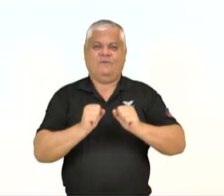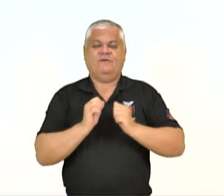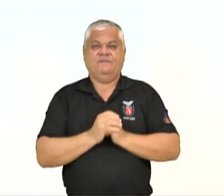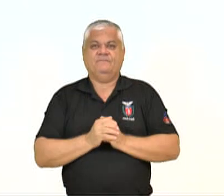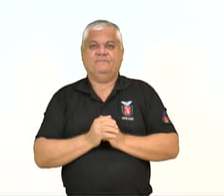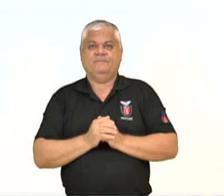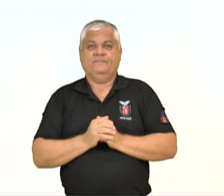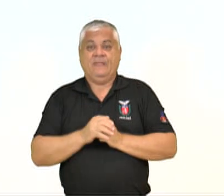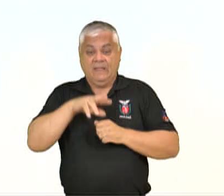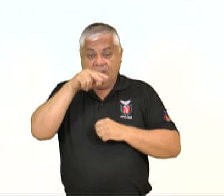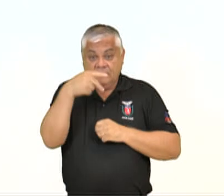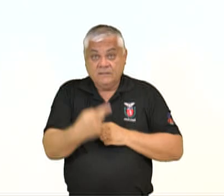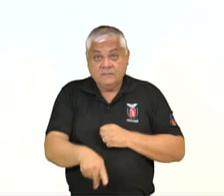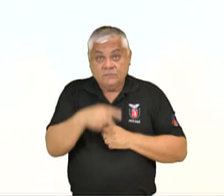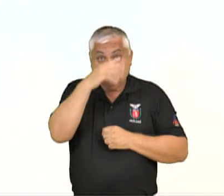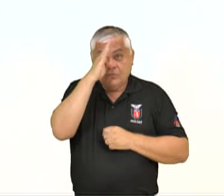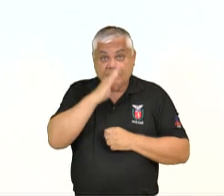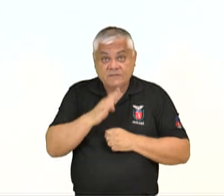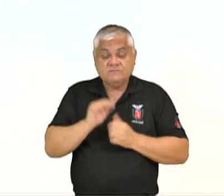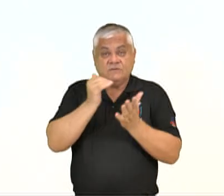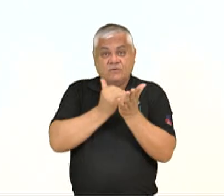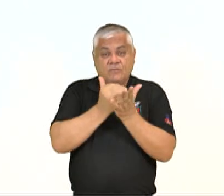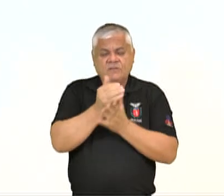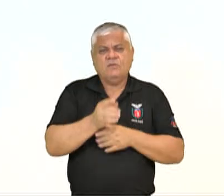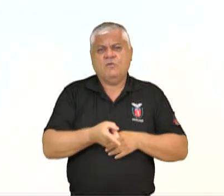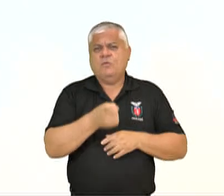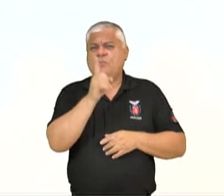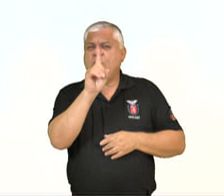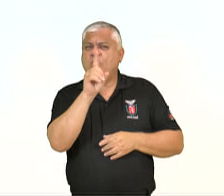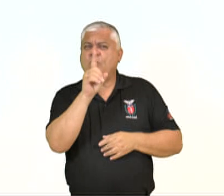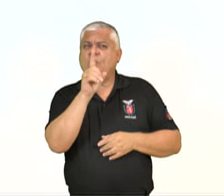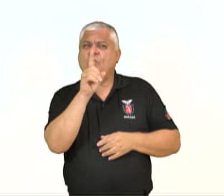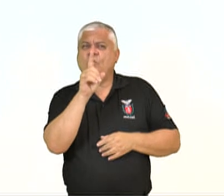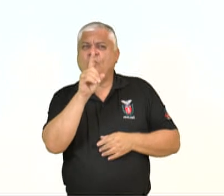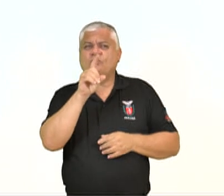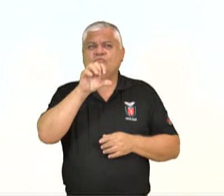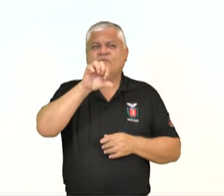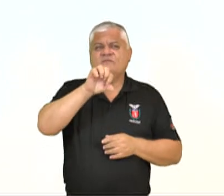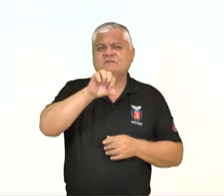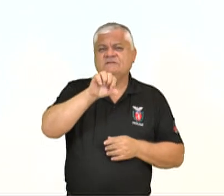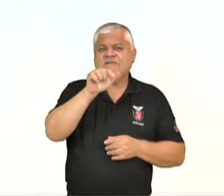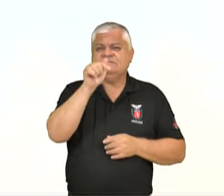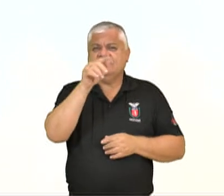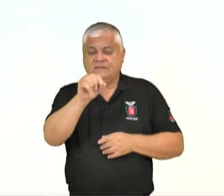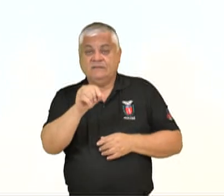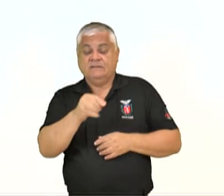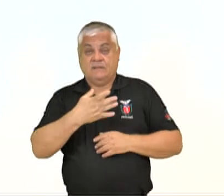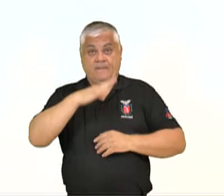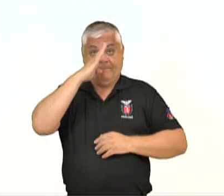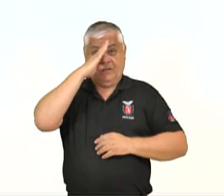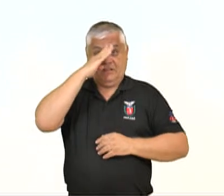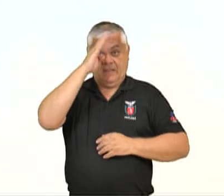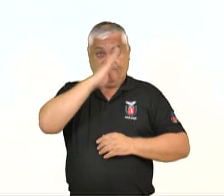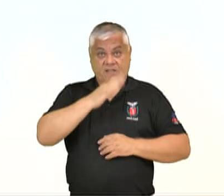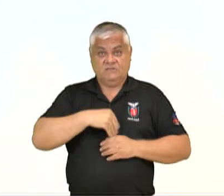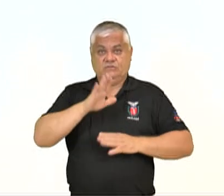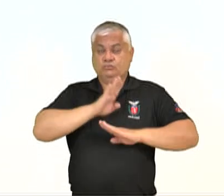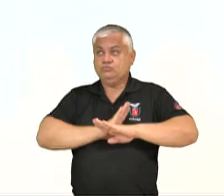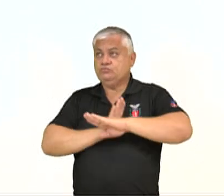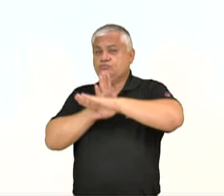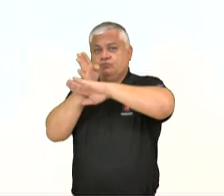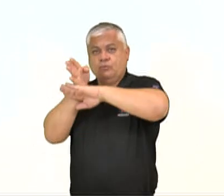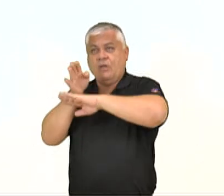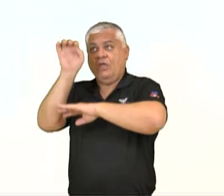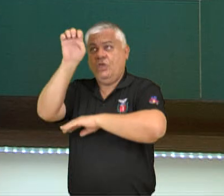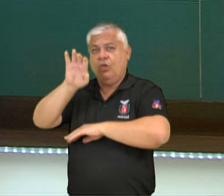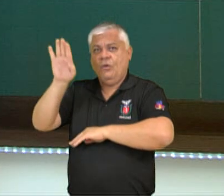a história da orientação começou em 1970, quando alguns militares foram à Europa observar as competições